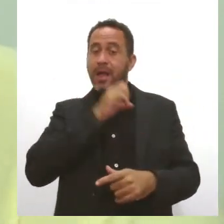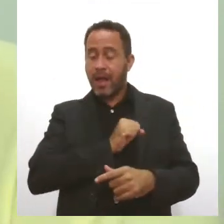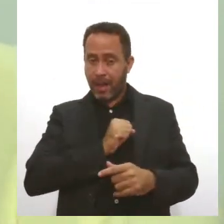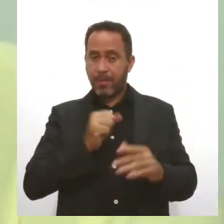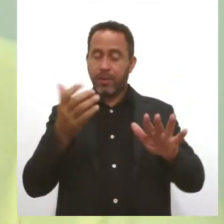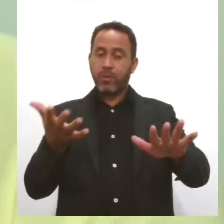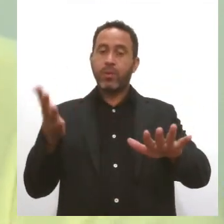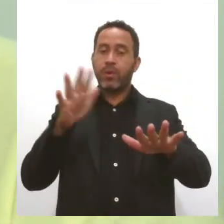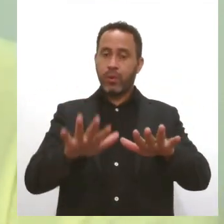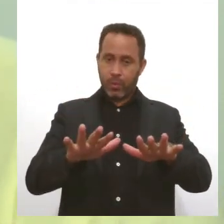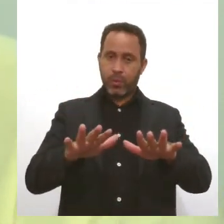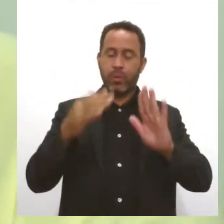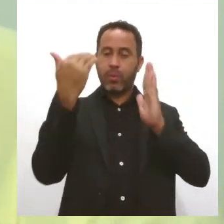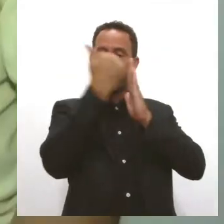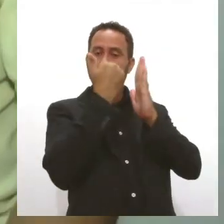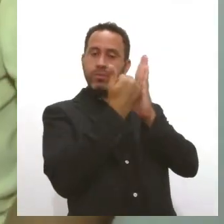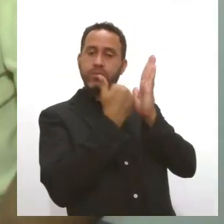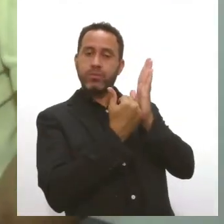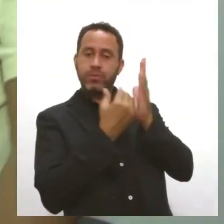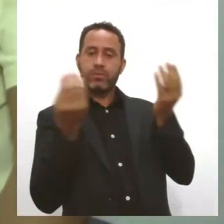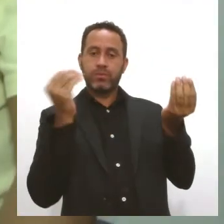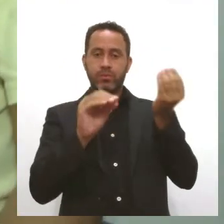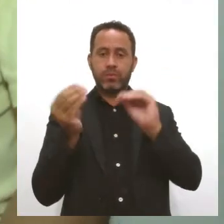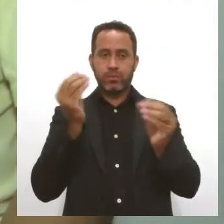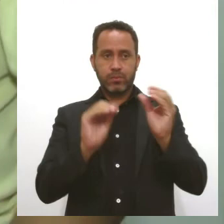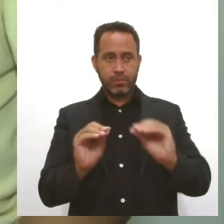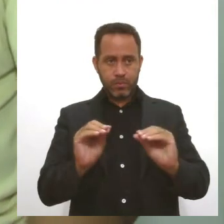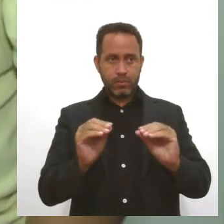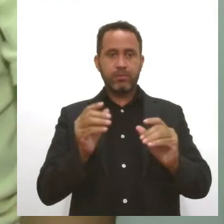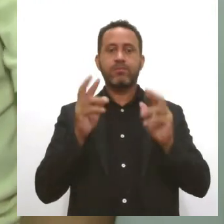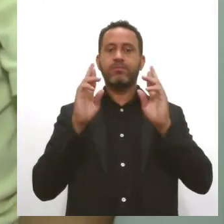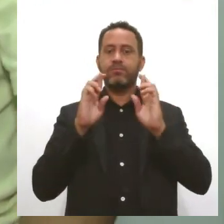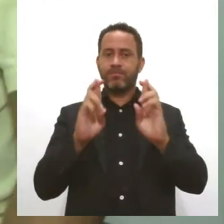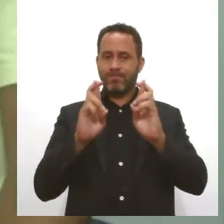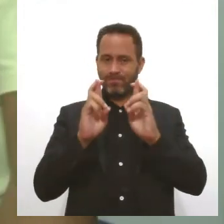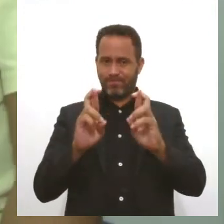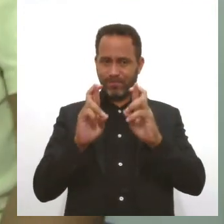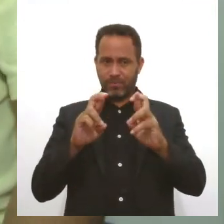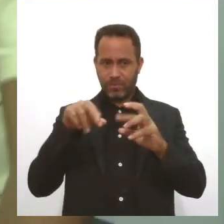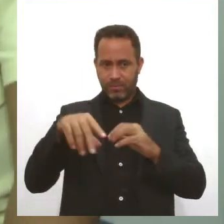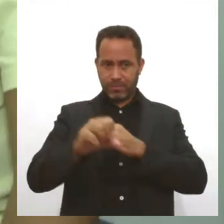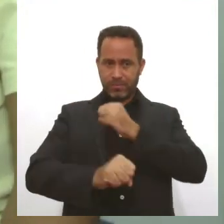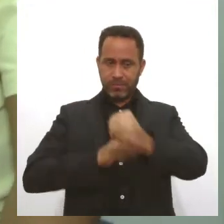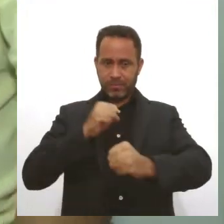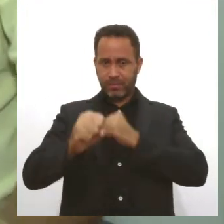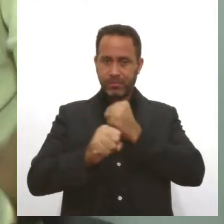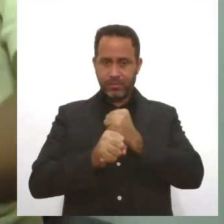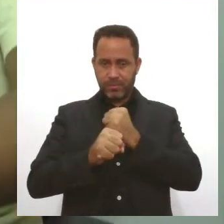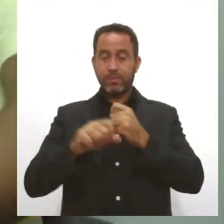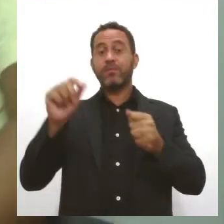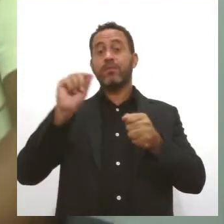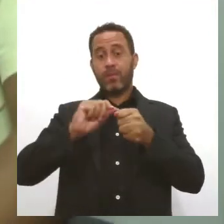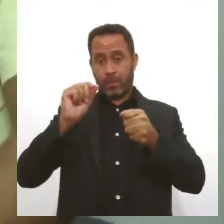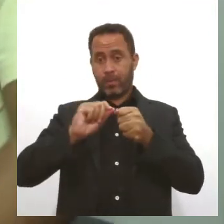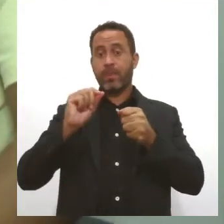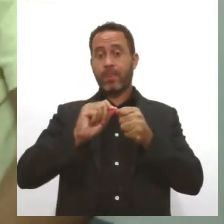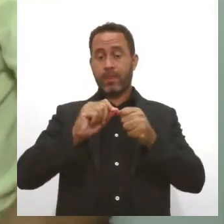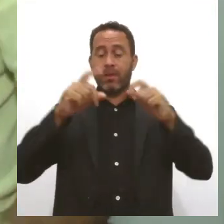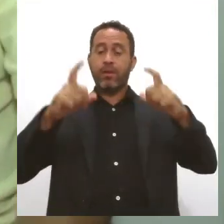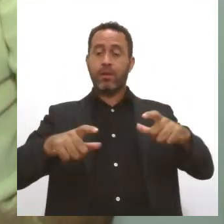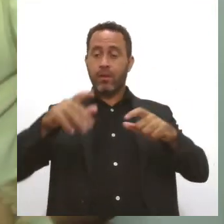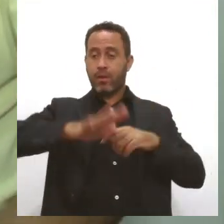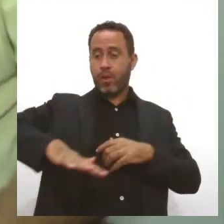incluir a programação local. Temos uma perspectiva para esse ano, a gente está implementando a programação local,